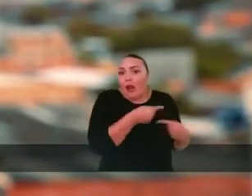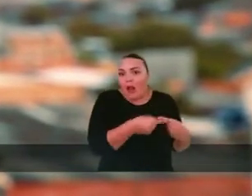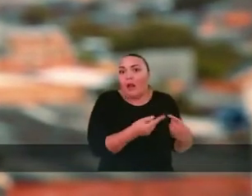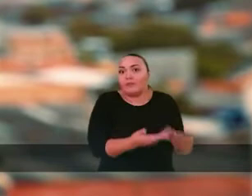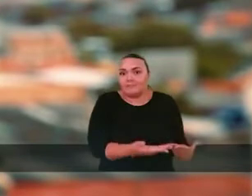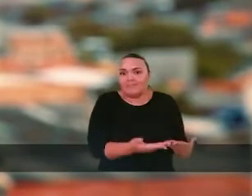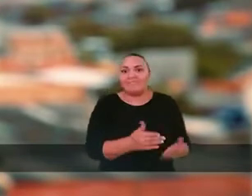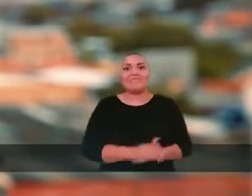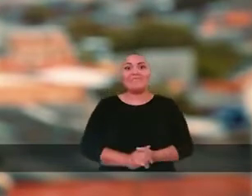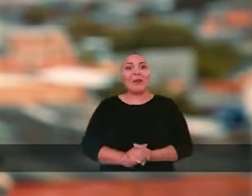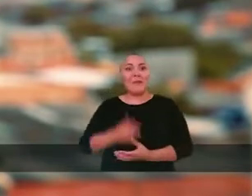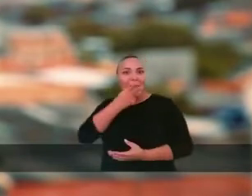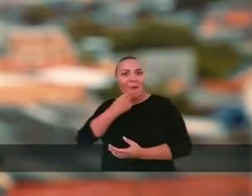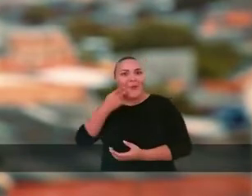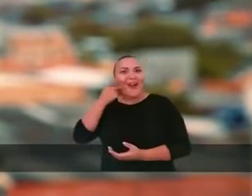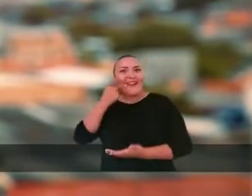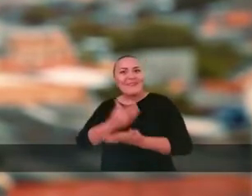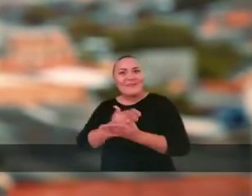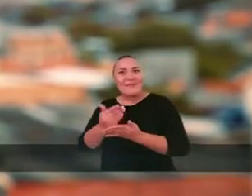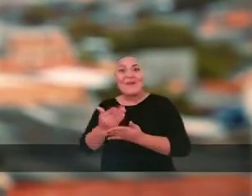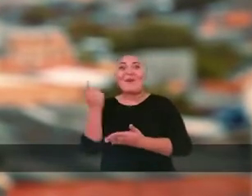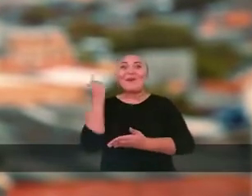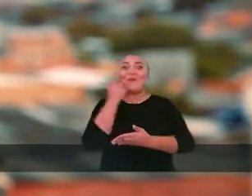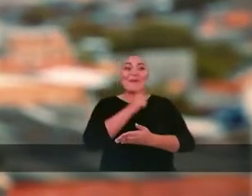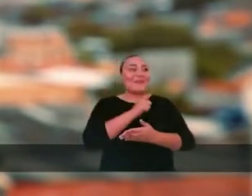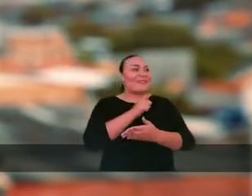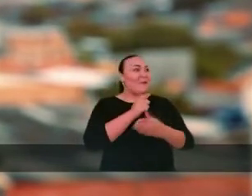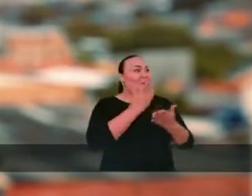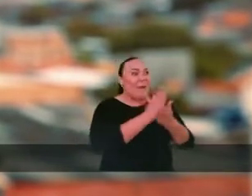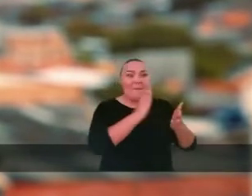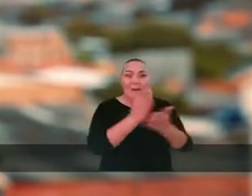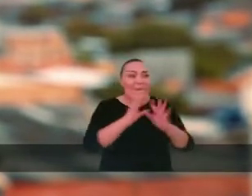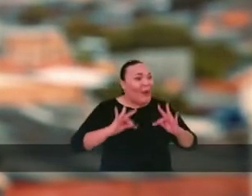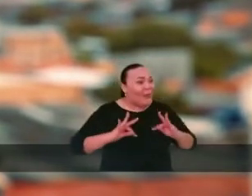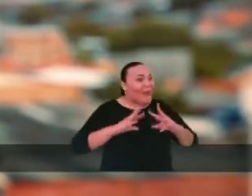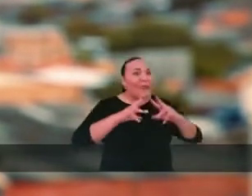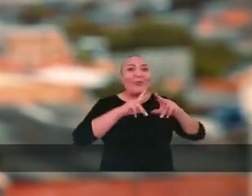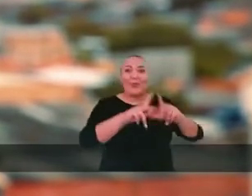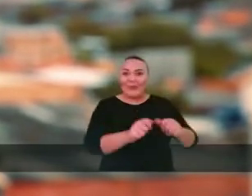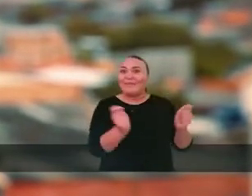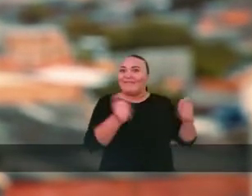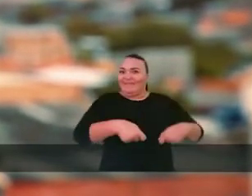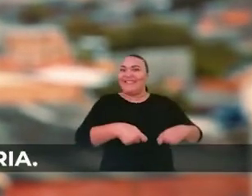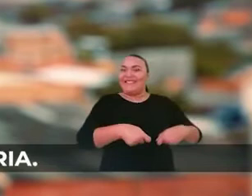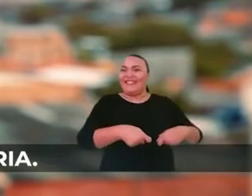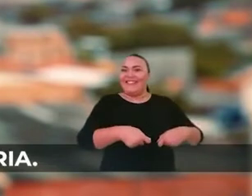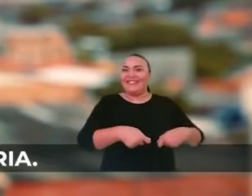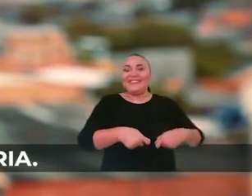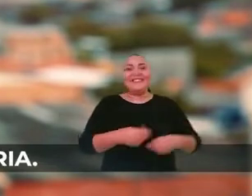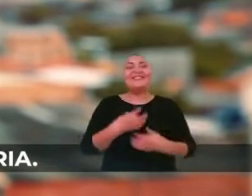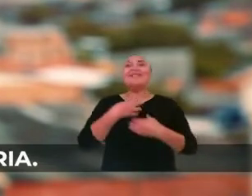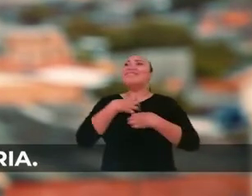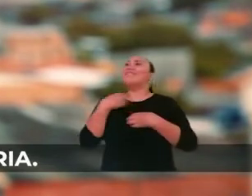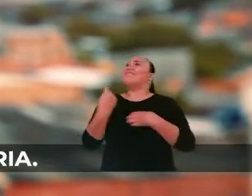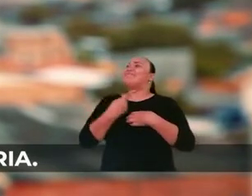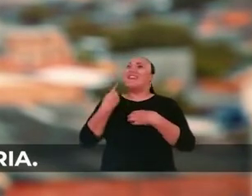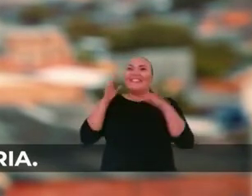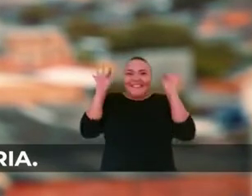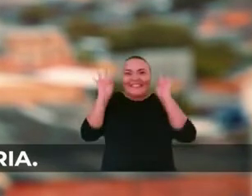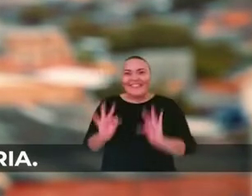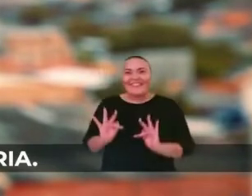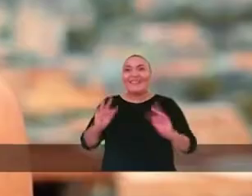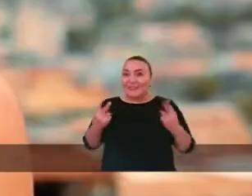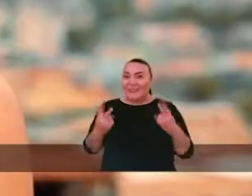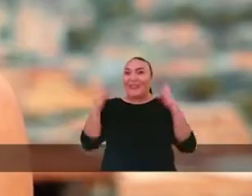depois do que o Calil entrou, a gente conseguiu concluir todas essas obras. E para a gente foi uma grande